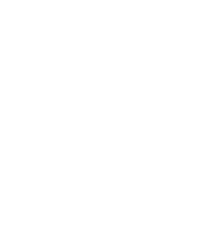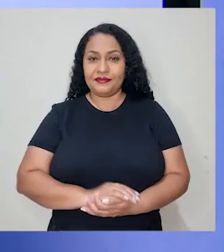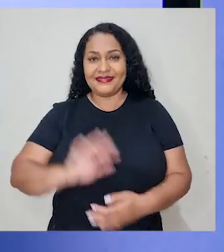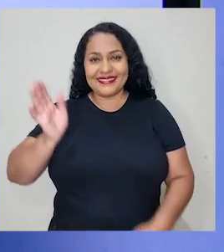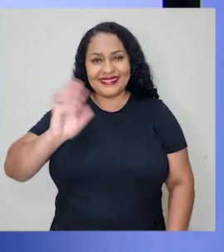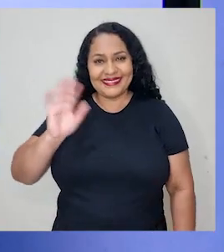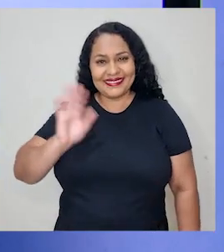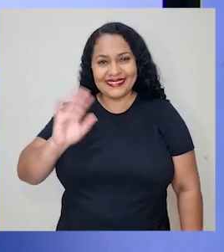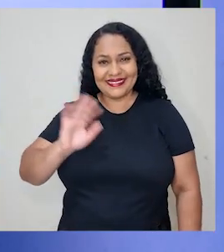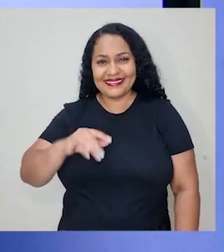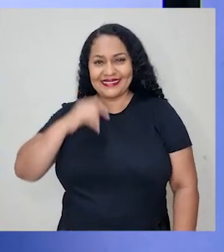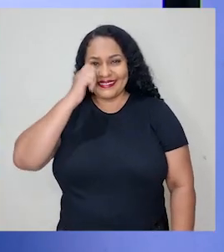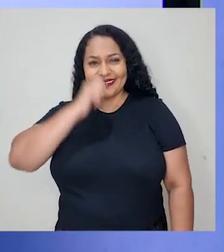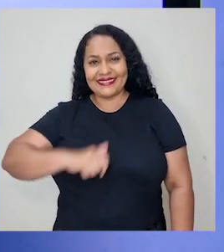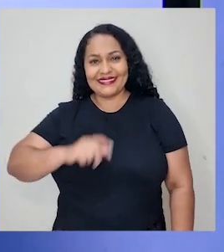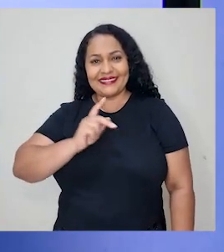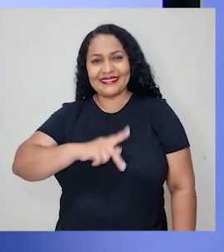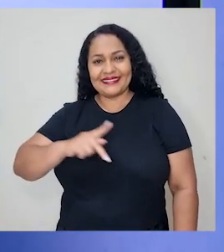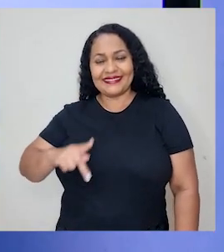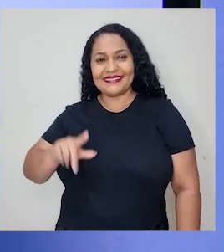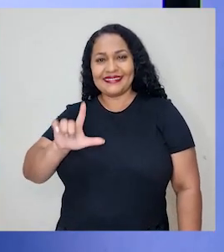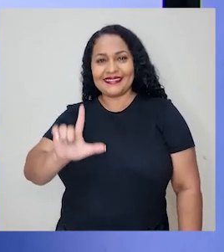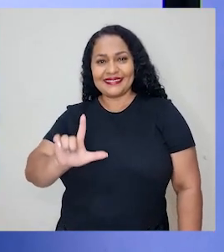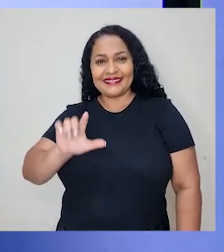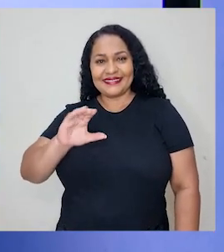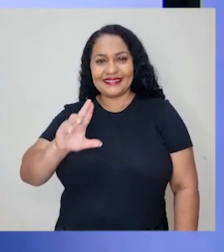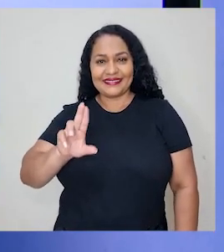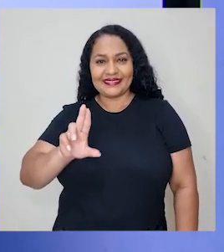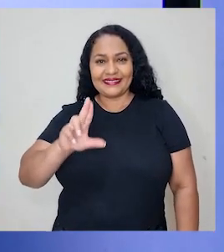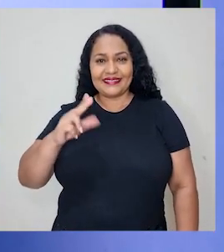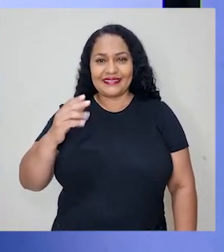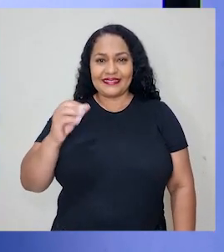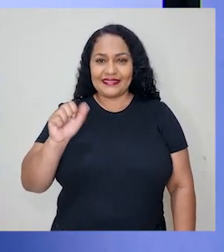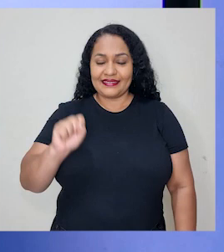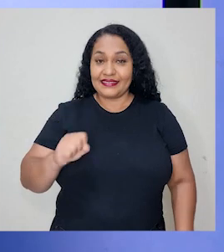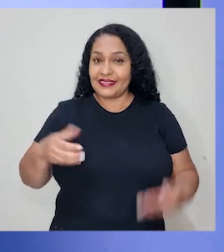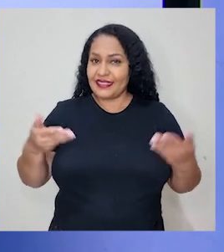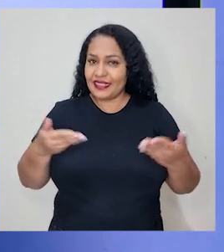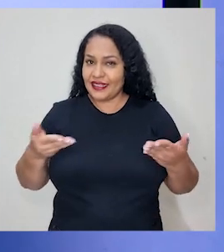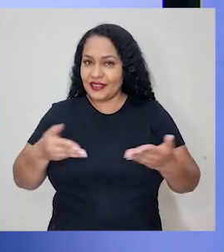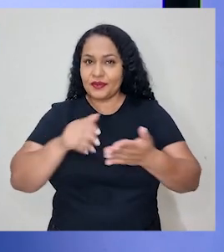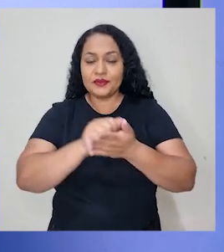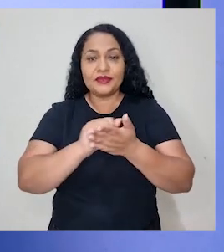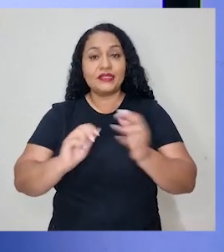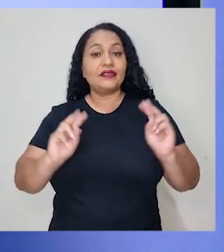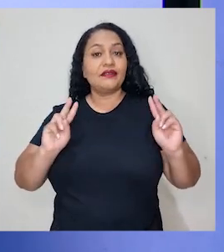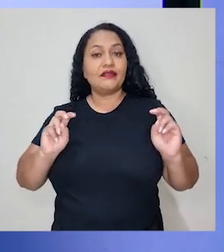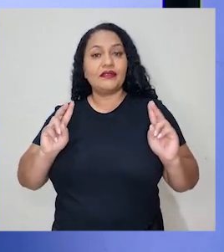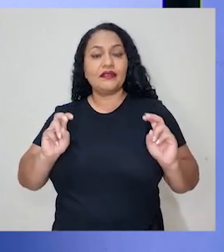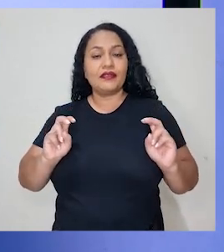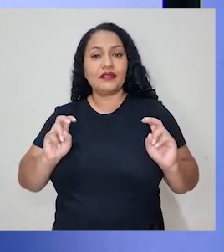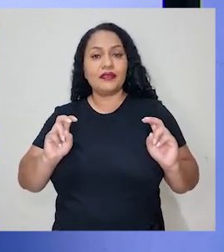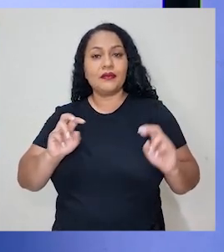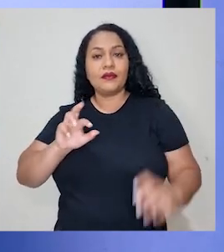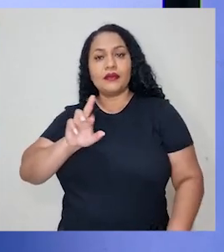Olá turma, eu sou o professor Lucas e agora nós faremos exercícios sobre regra de três.